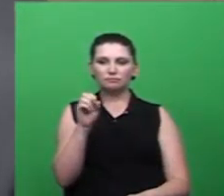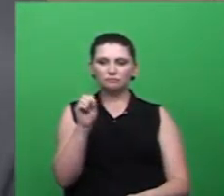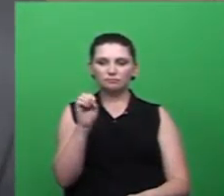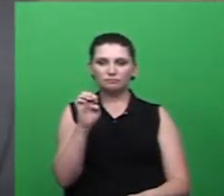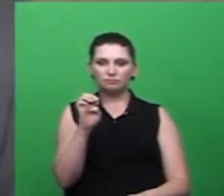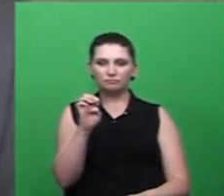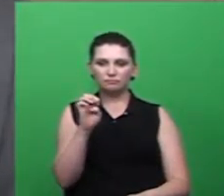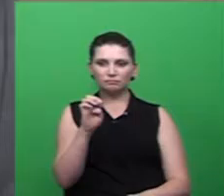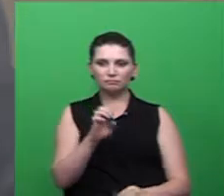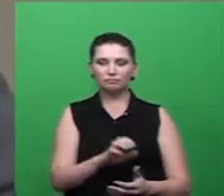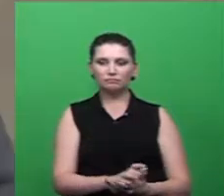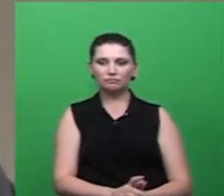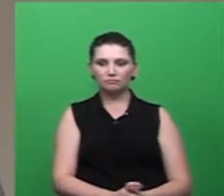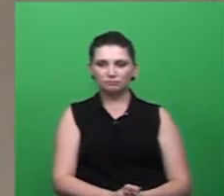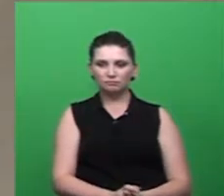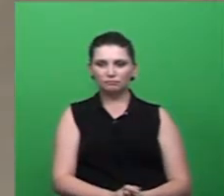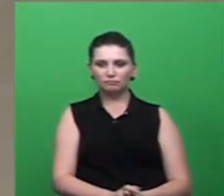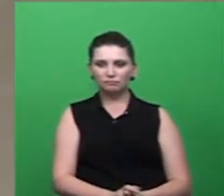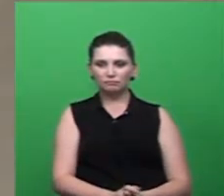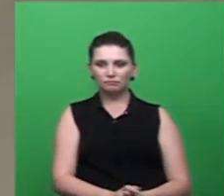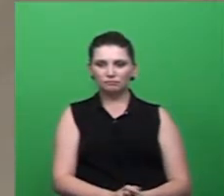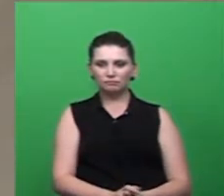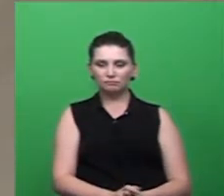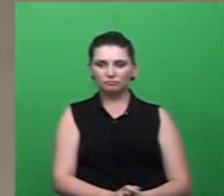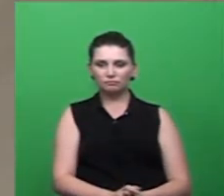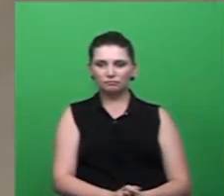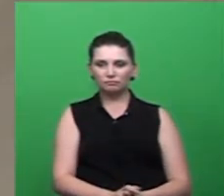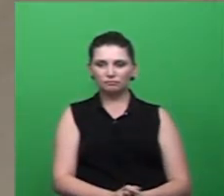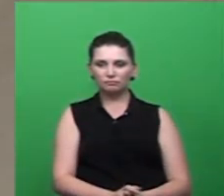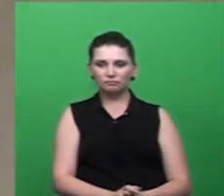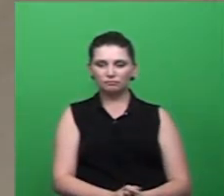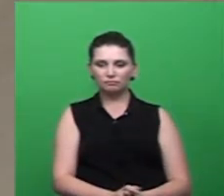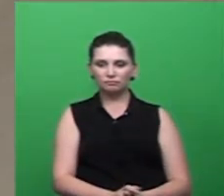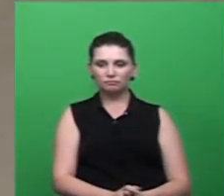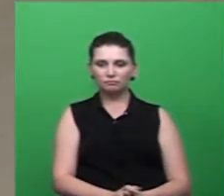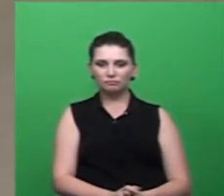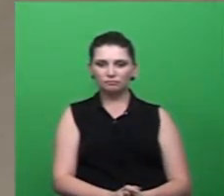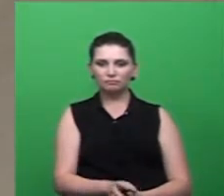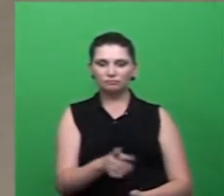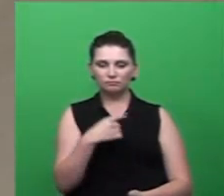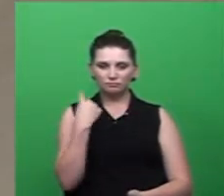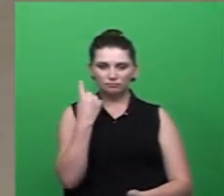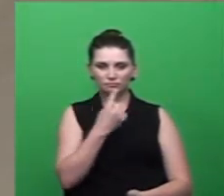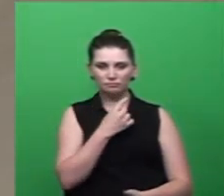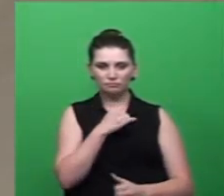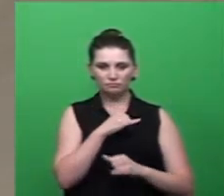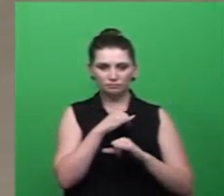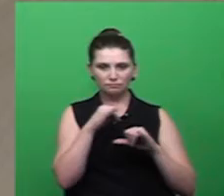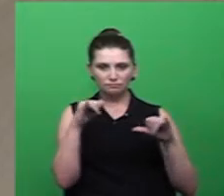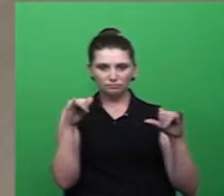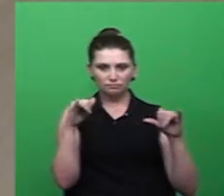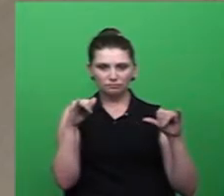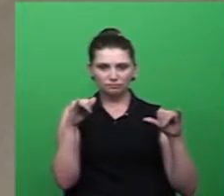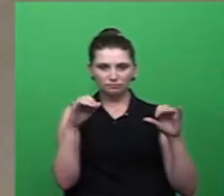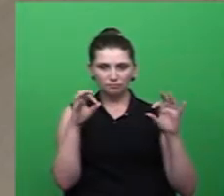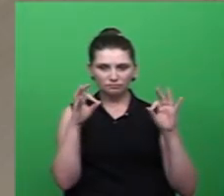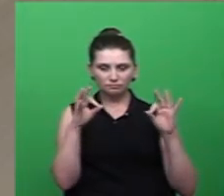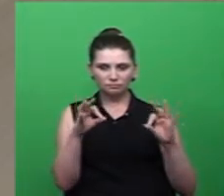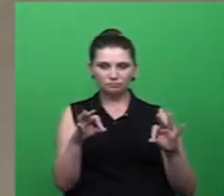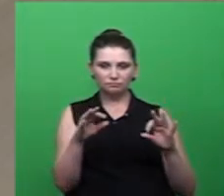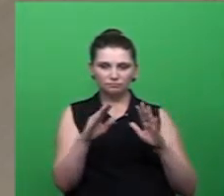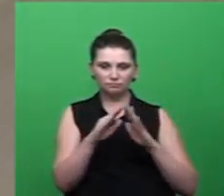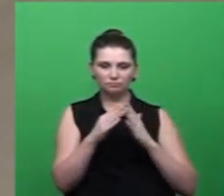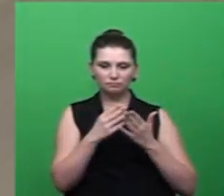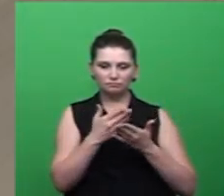desculpa, pelo Rosemar, e nós estamos levando a informação correta para dentro das escolas,